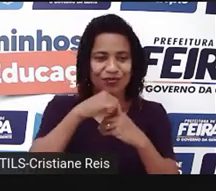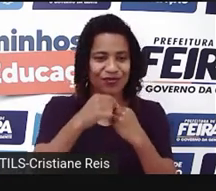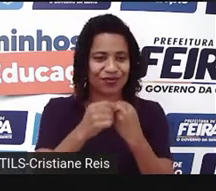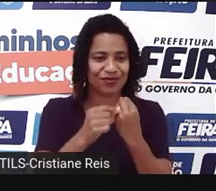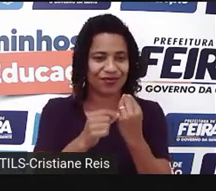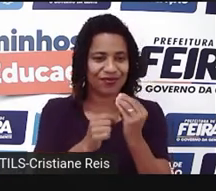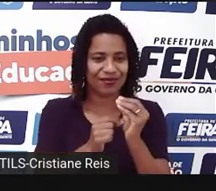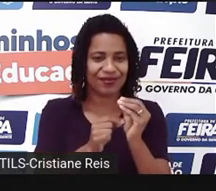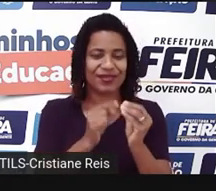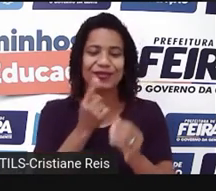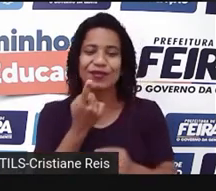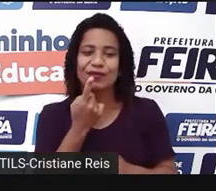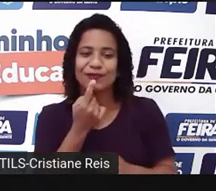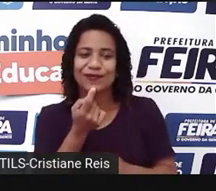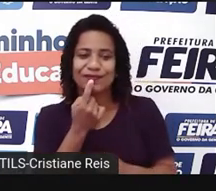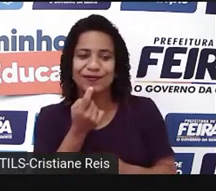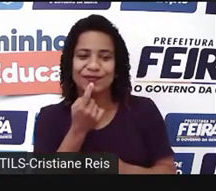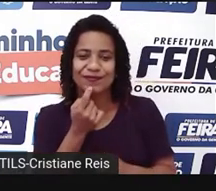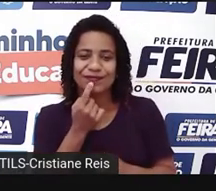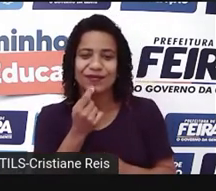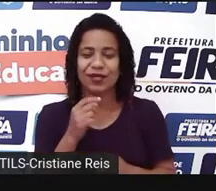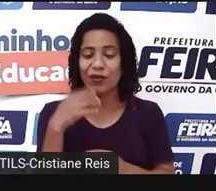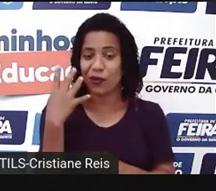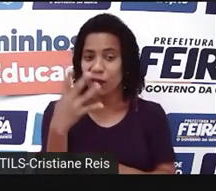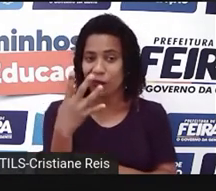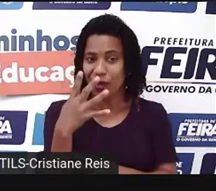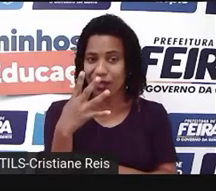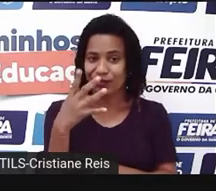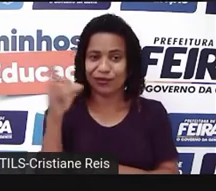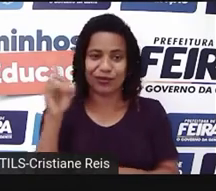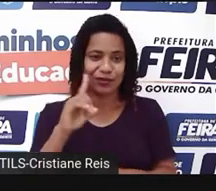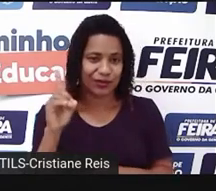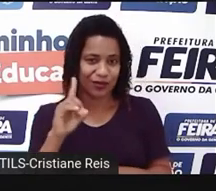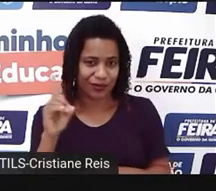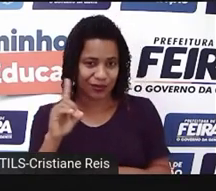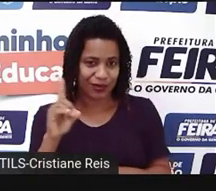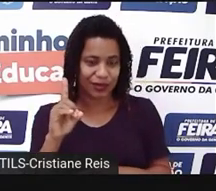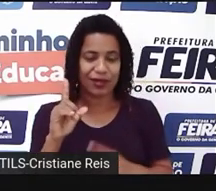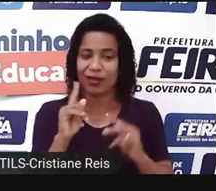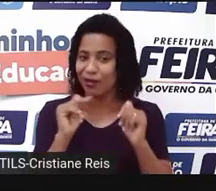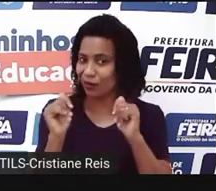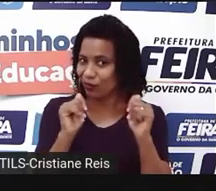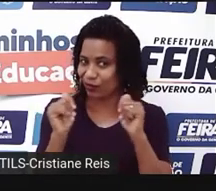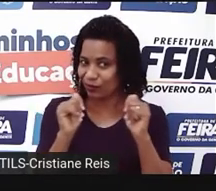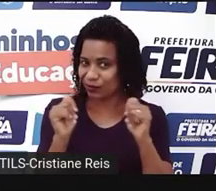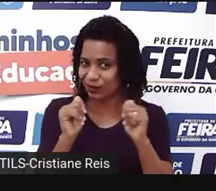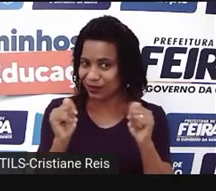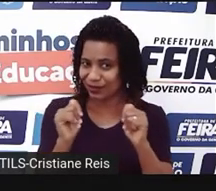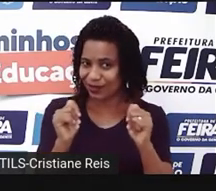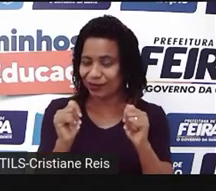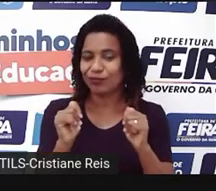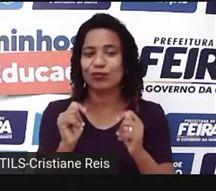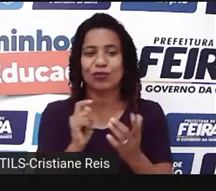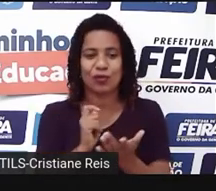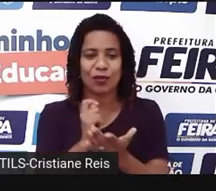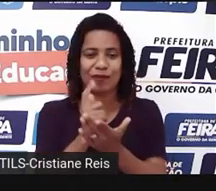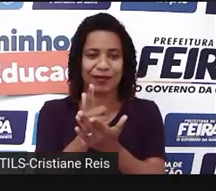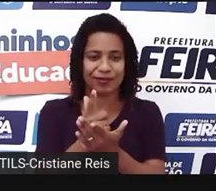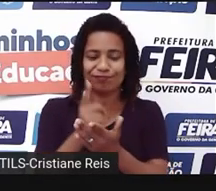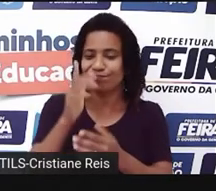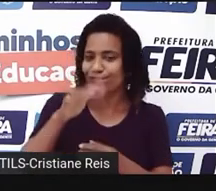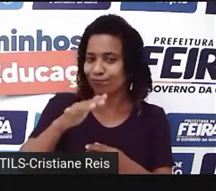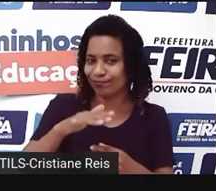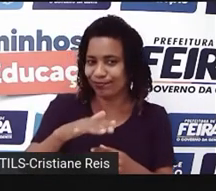4 dólares. Sem vá, não esqueçam de economizar, né? Comprar sempre aquilo que tem um preço,